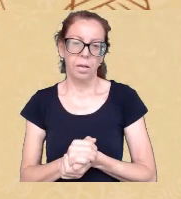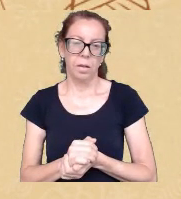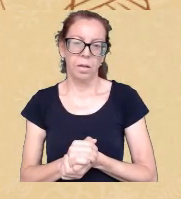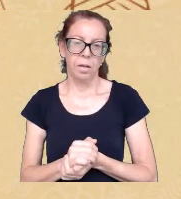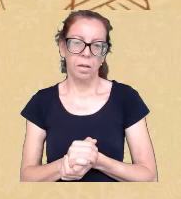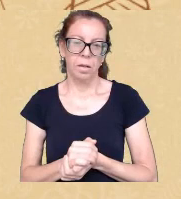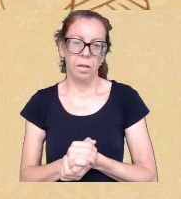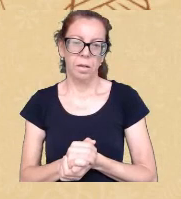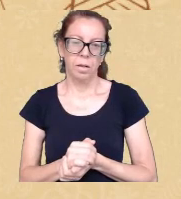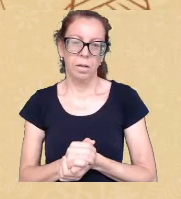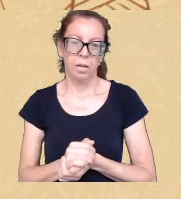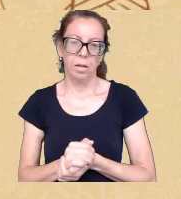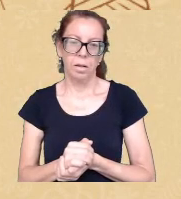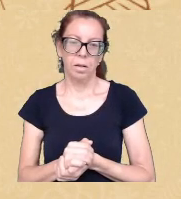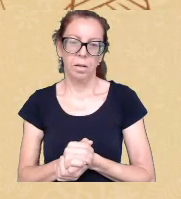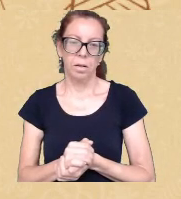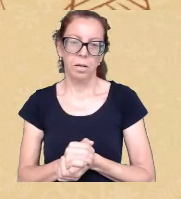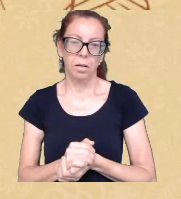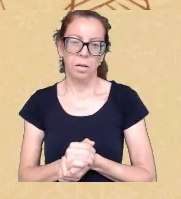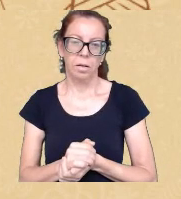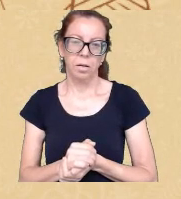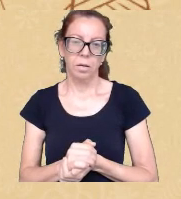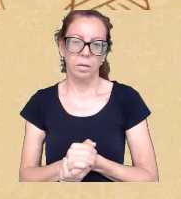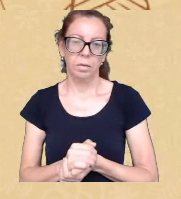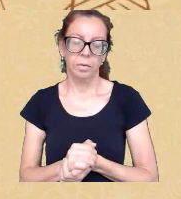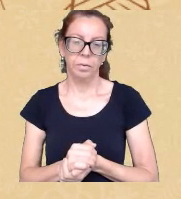historiografia é o caso dos ingleses com os indianos